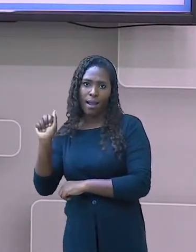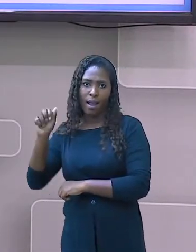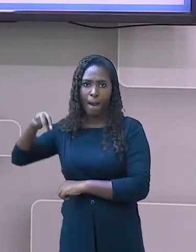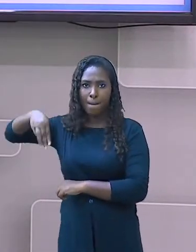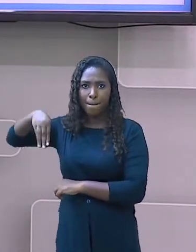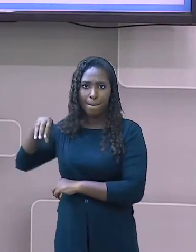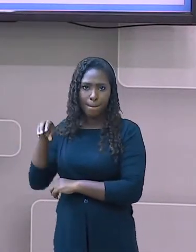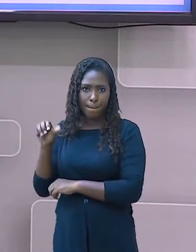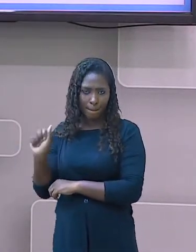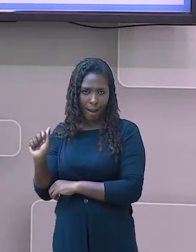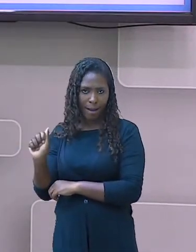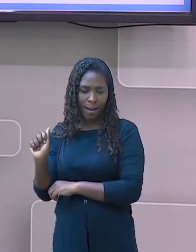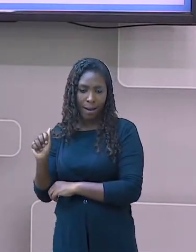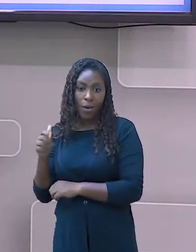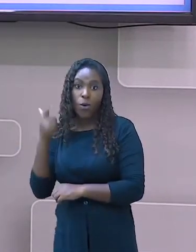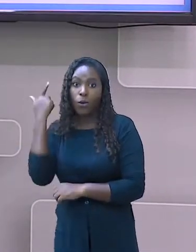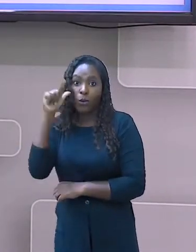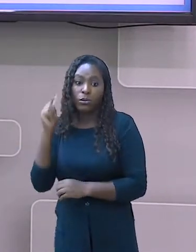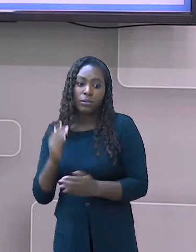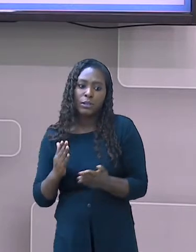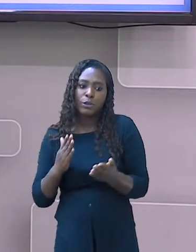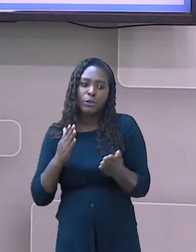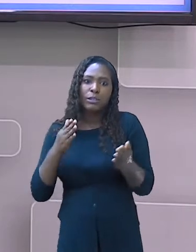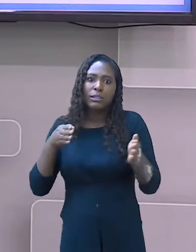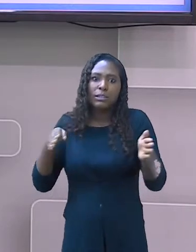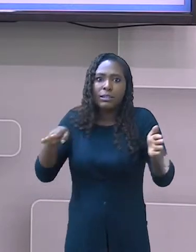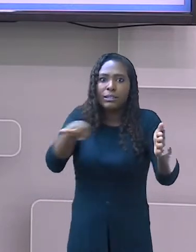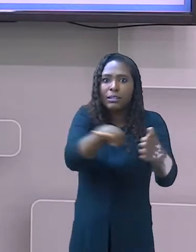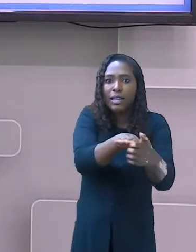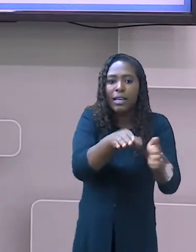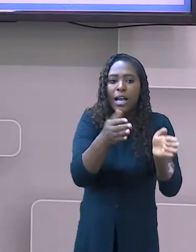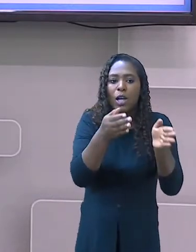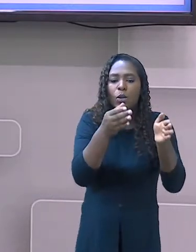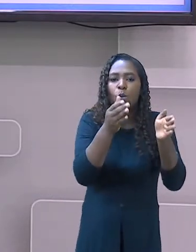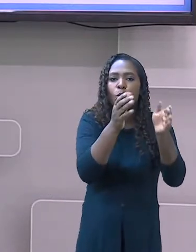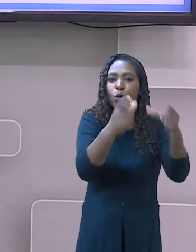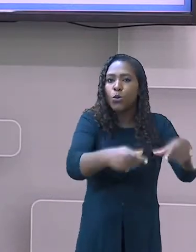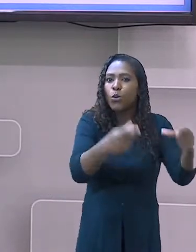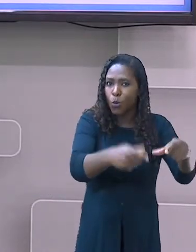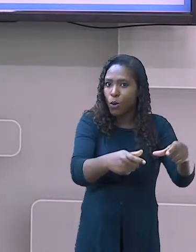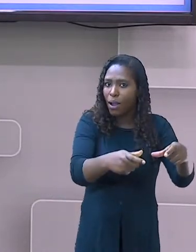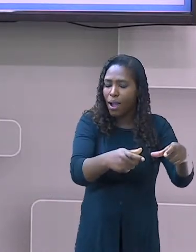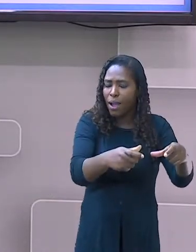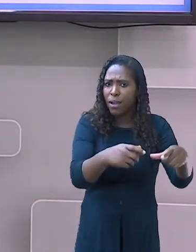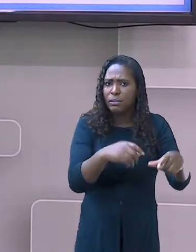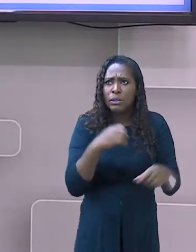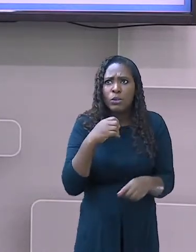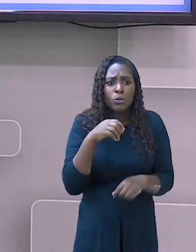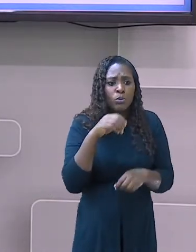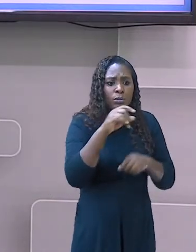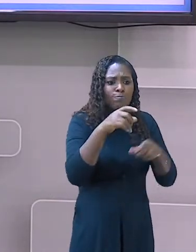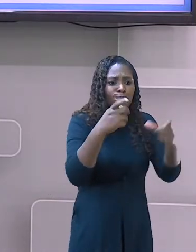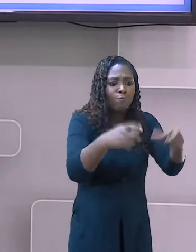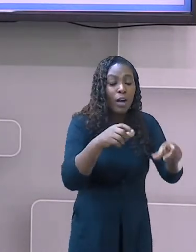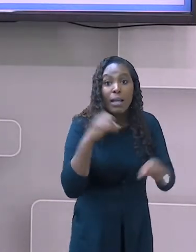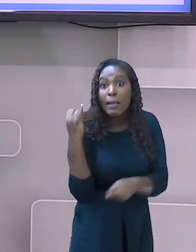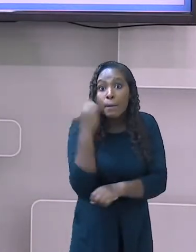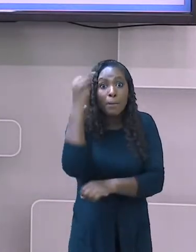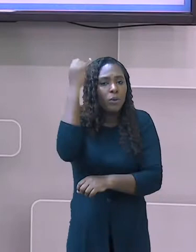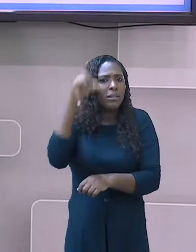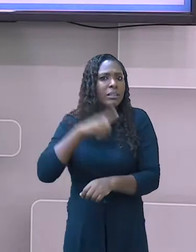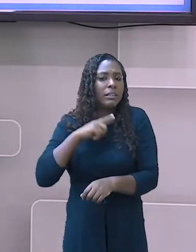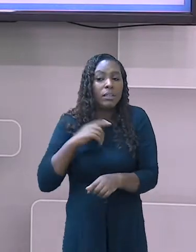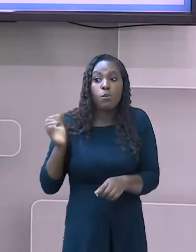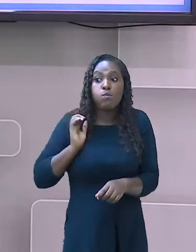sendo uma importante região fornecedora de especiarias. Os lucros obtidos com essa